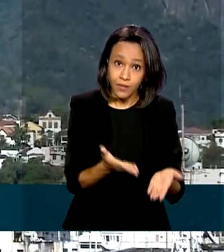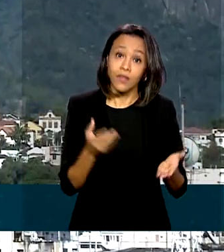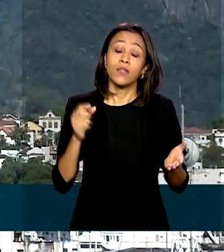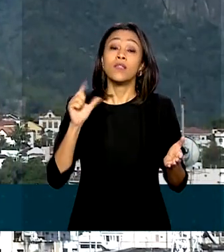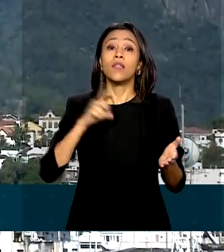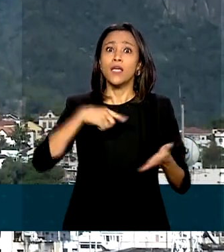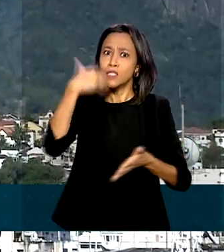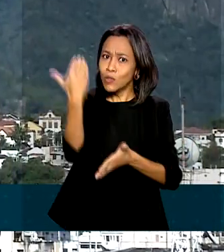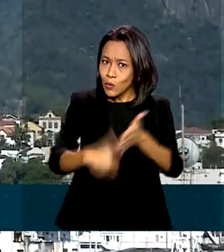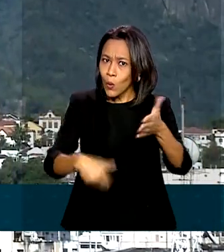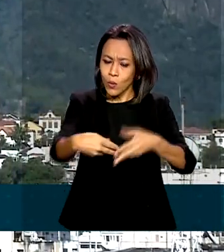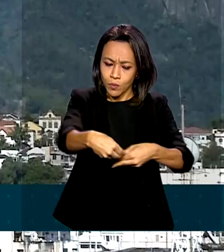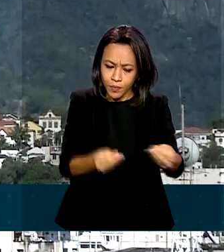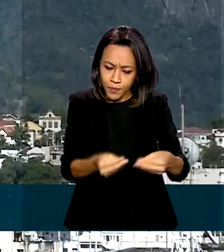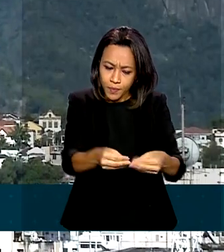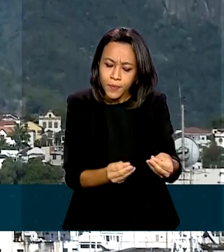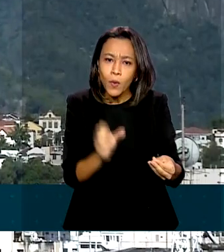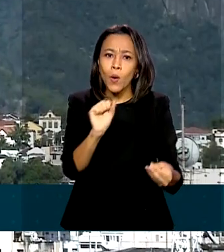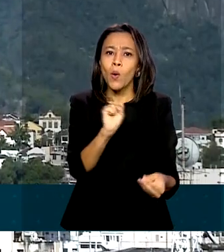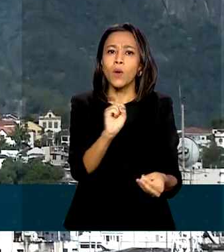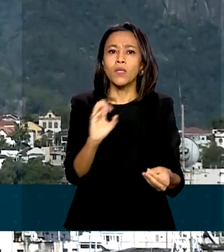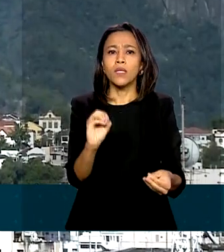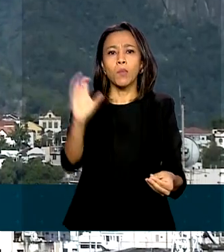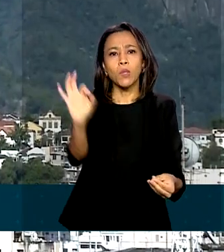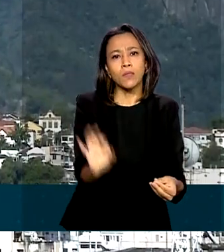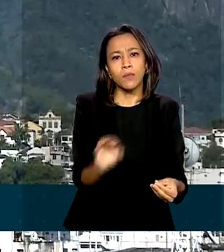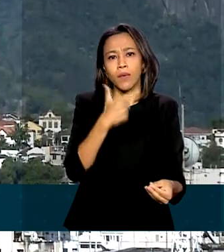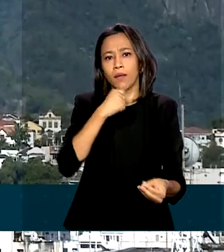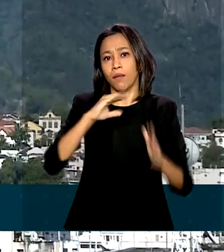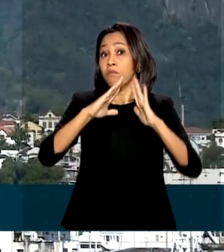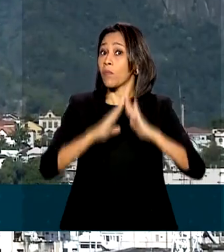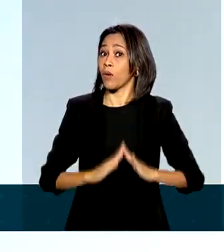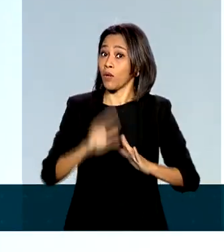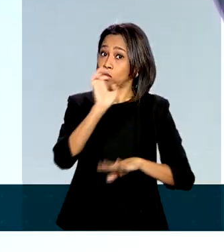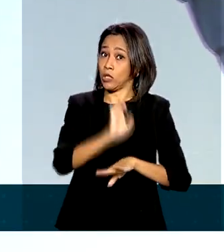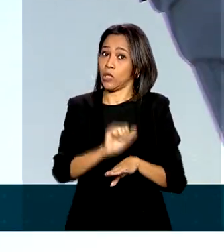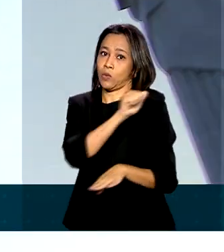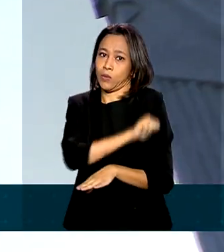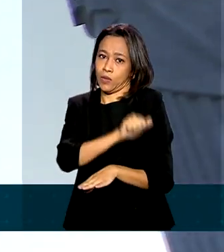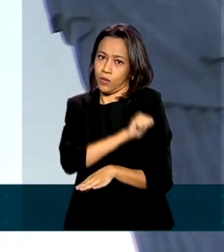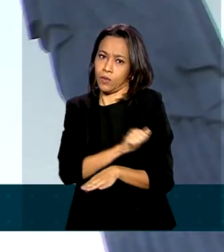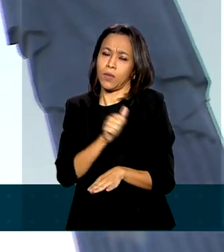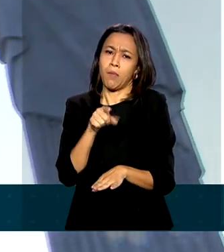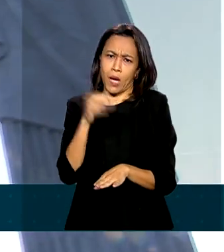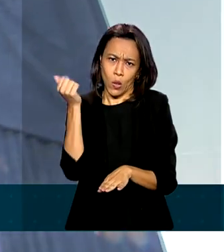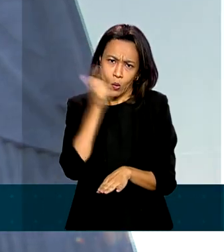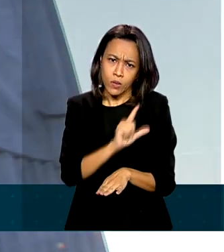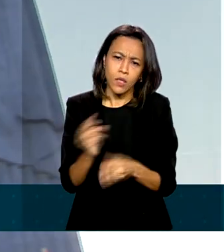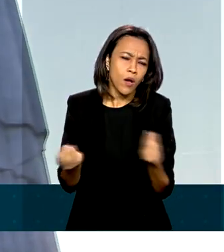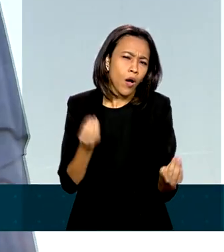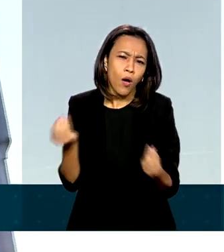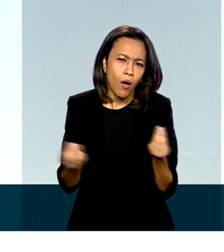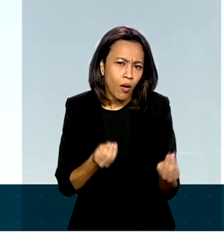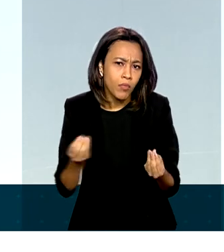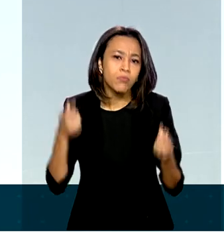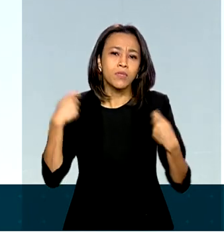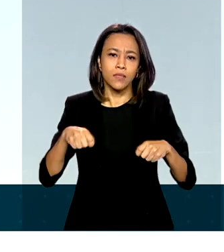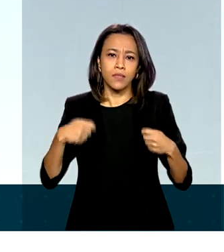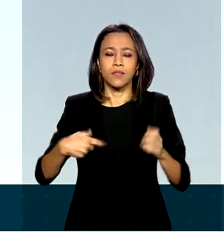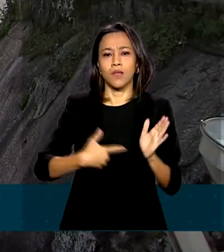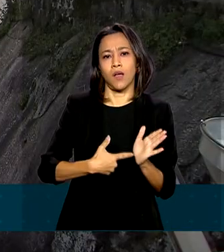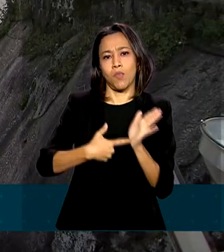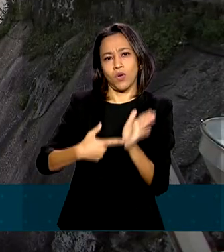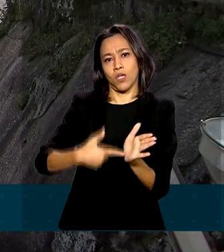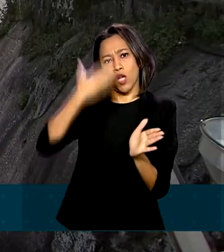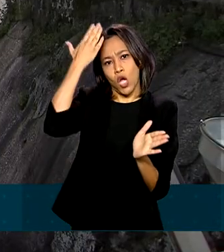o desconto nos ingressos de 80% para quem mora no estado do Rio. Para conseguir esse desconto, basta apresentar um